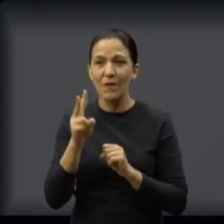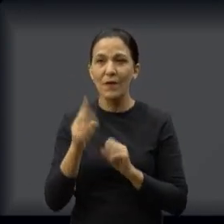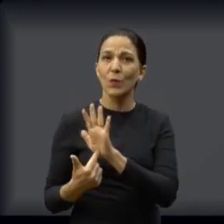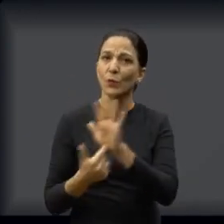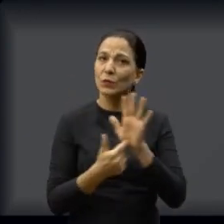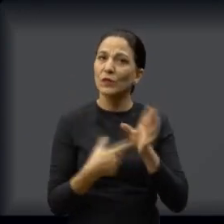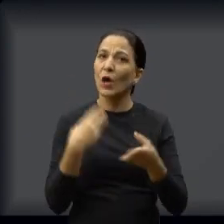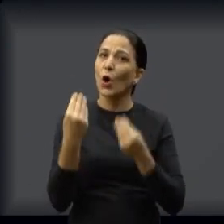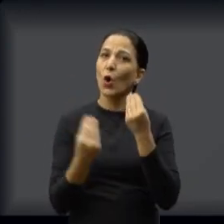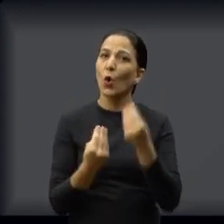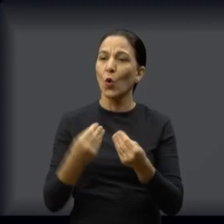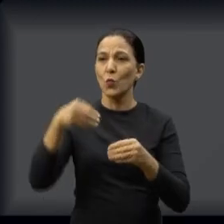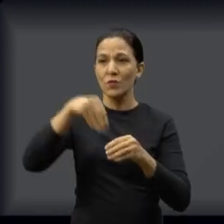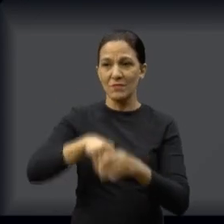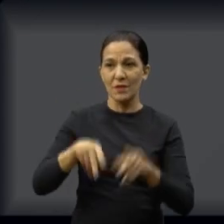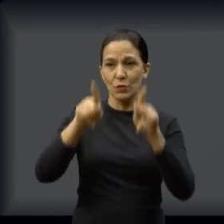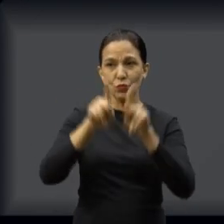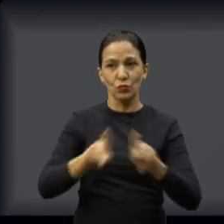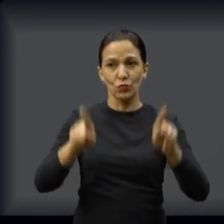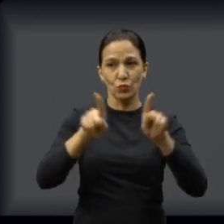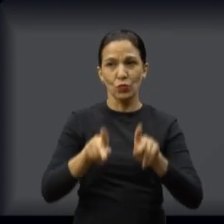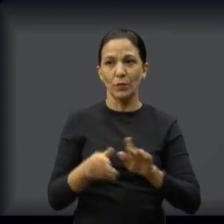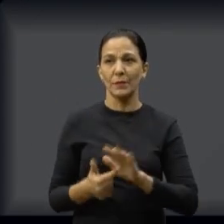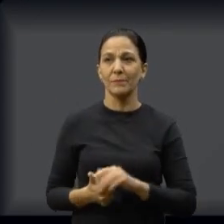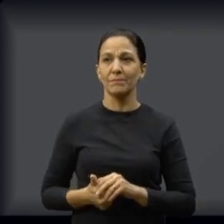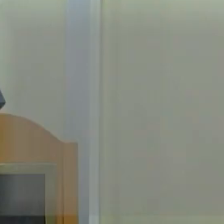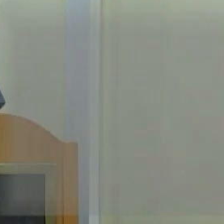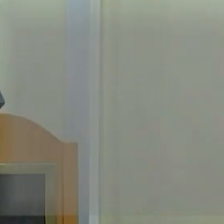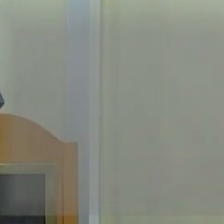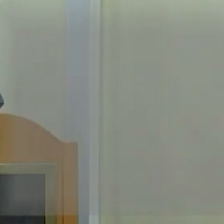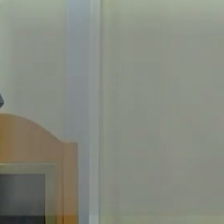vocês como que está a situação do Tropical Shopping, é isso.